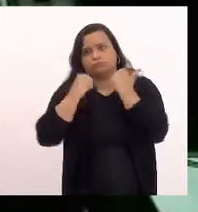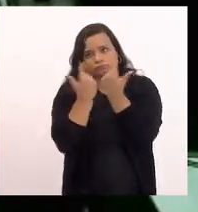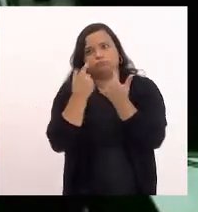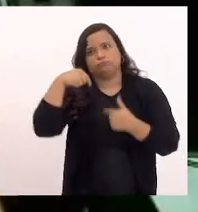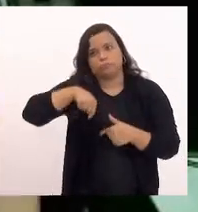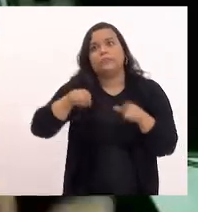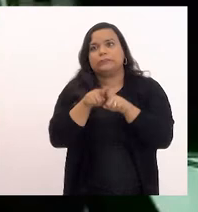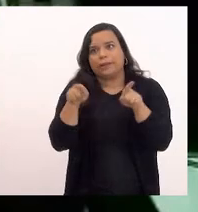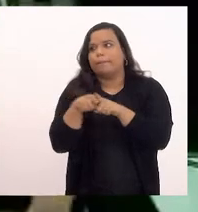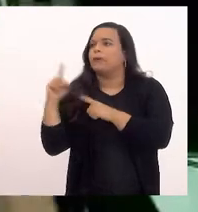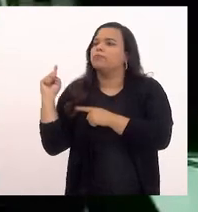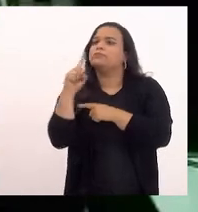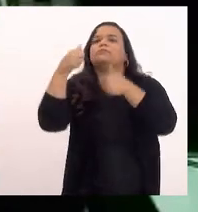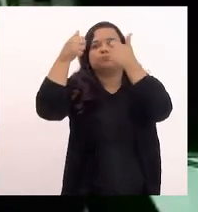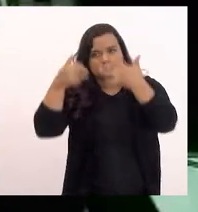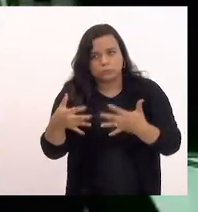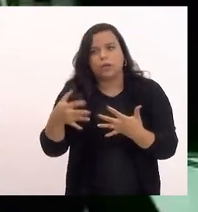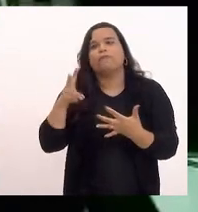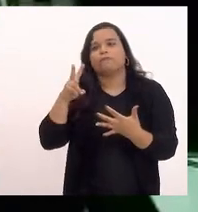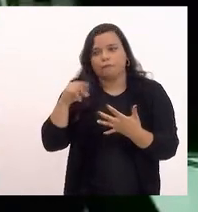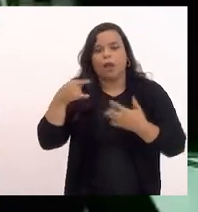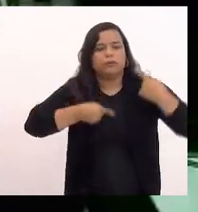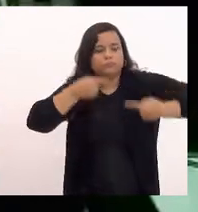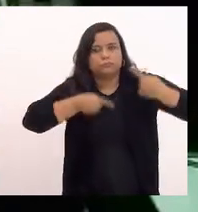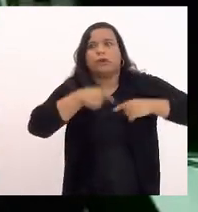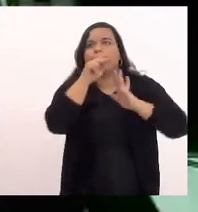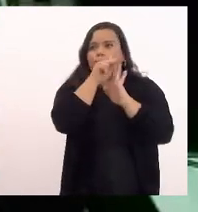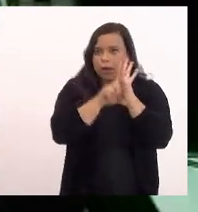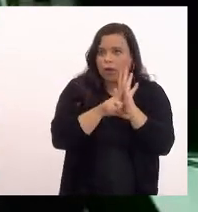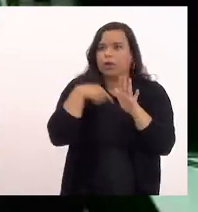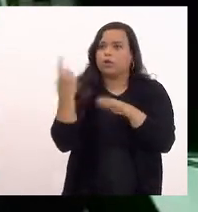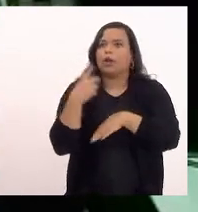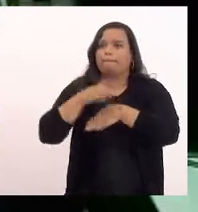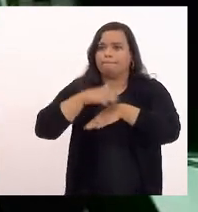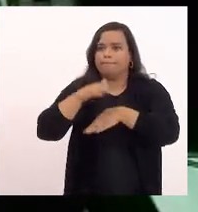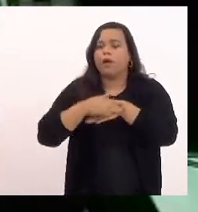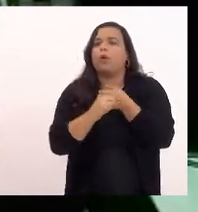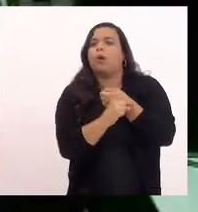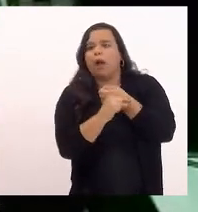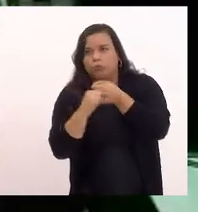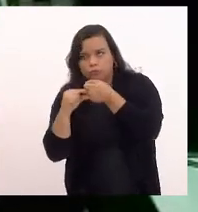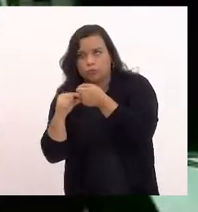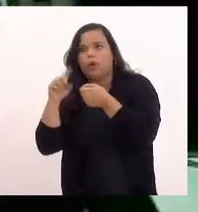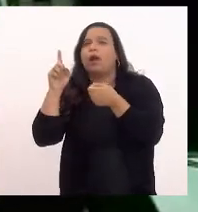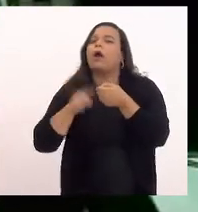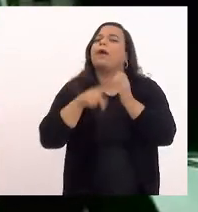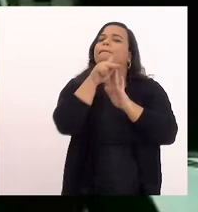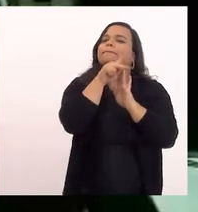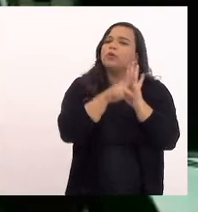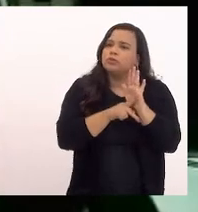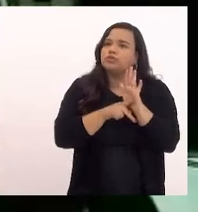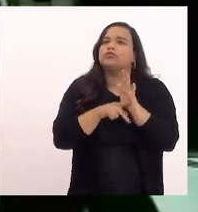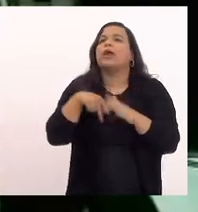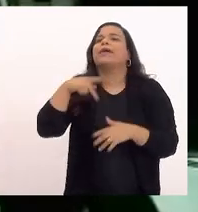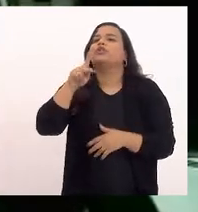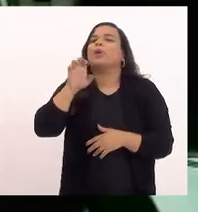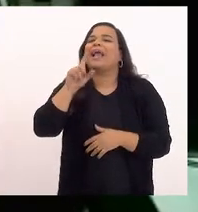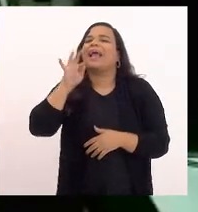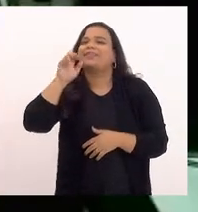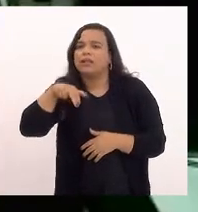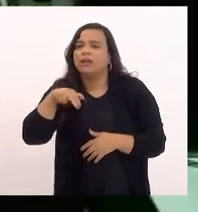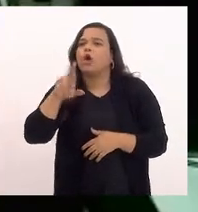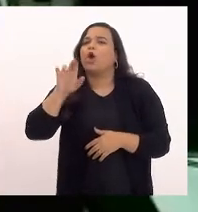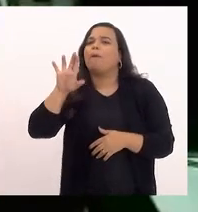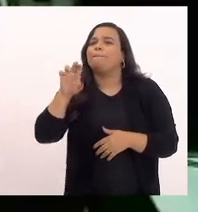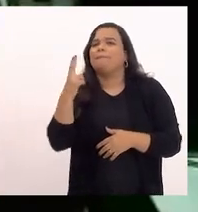disposição de debater o projeto de lei de nossa autoria que é o projeto Ketlin e Romeu que proíbe a